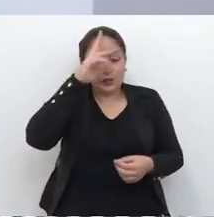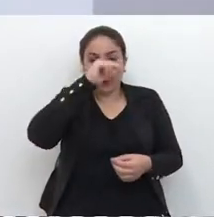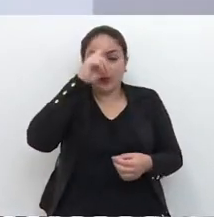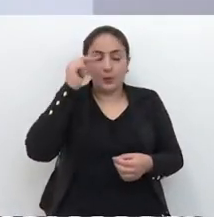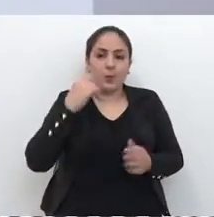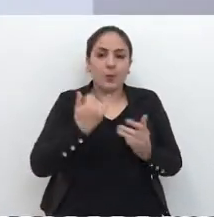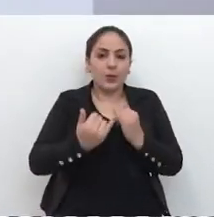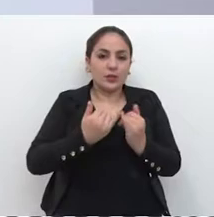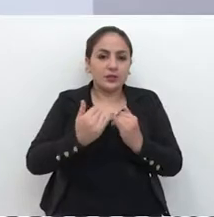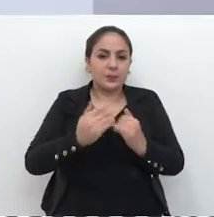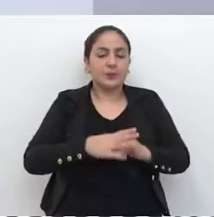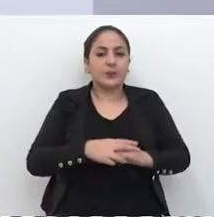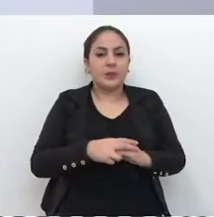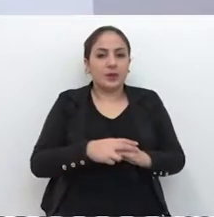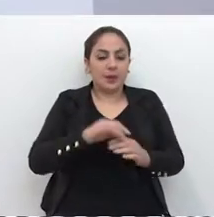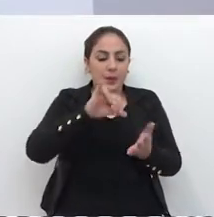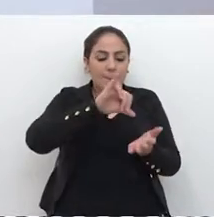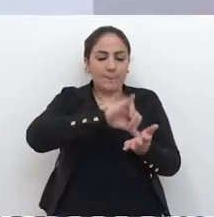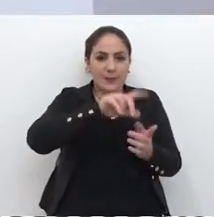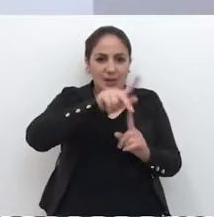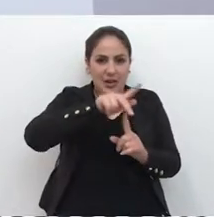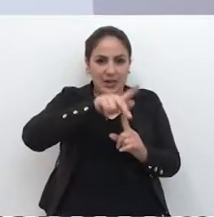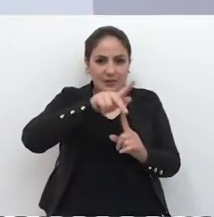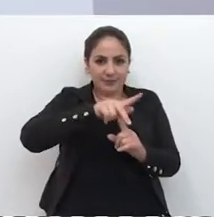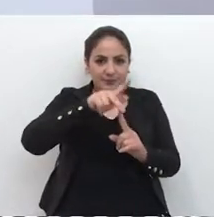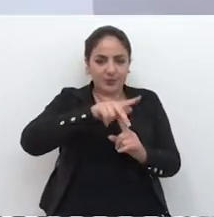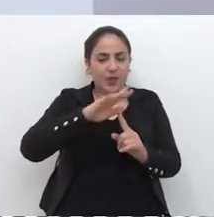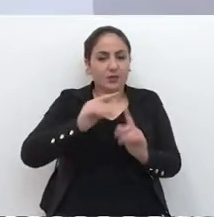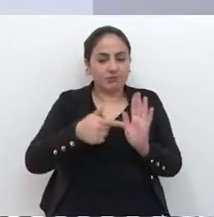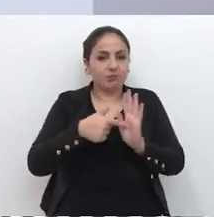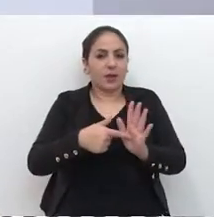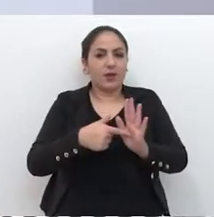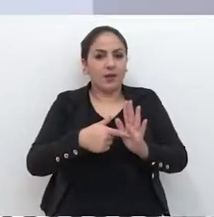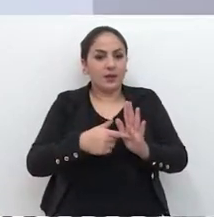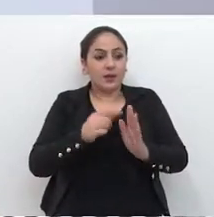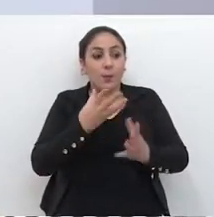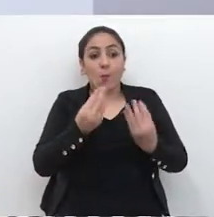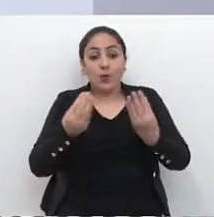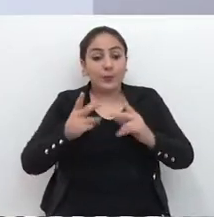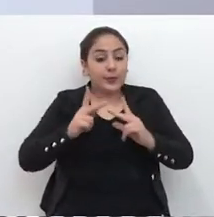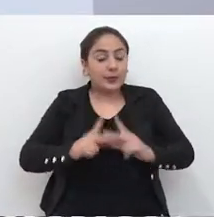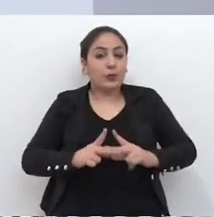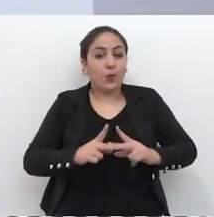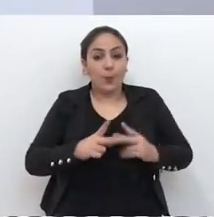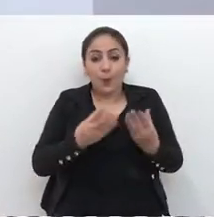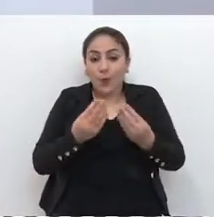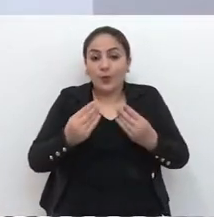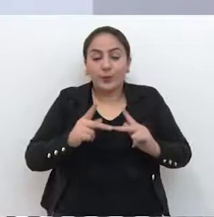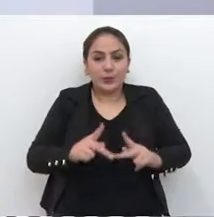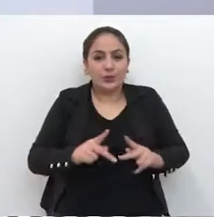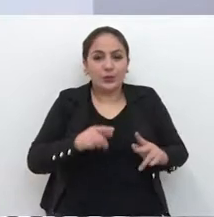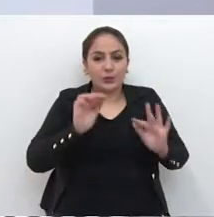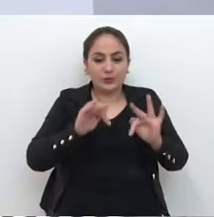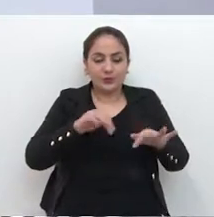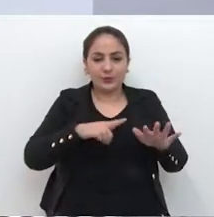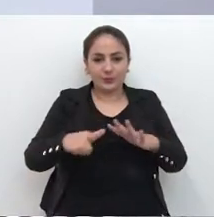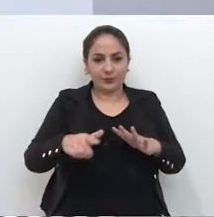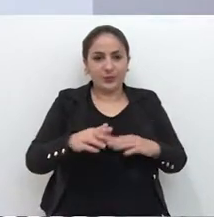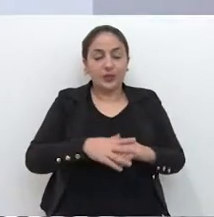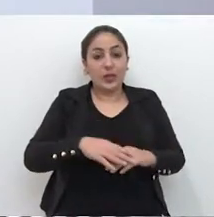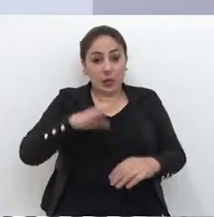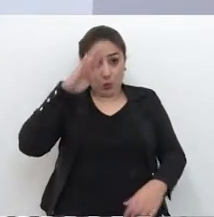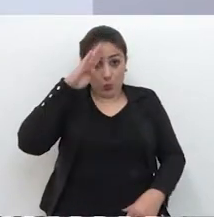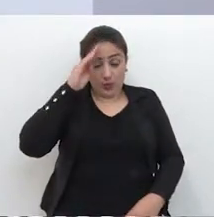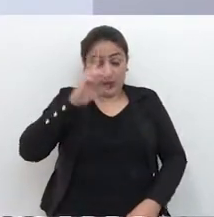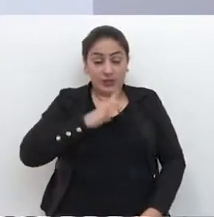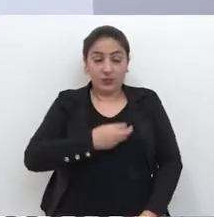municipal. Vou pegar um exemplo aqui, que o Parque da Gare, que está em evidência. O Parque da Gare tem reunido milhares de pessoas durante os finais